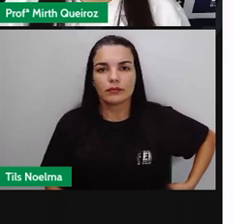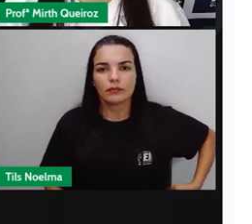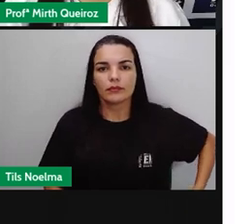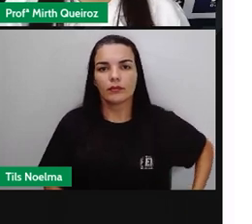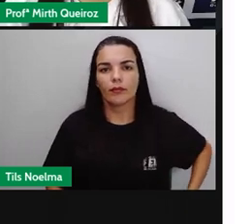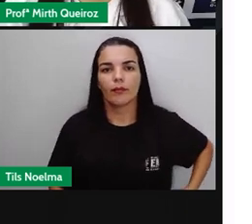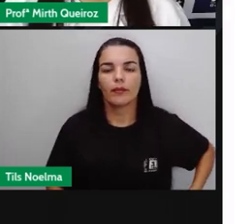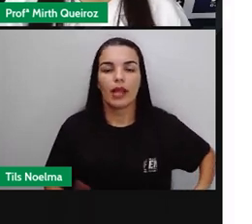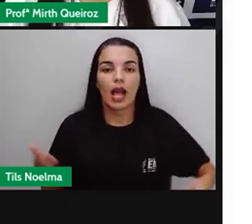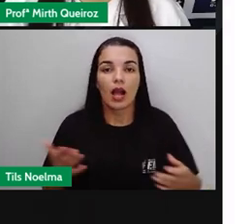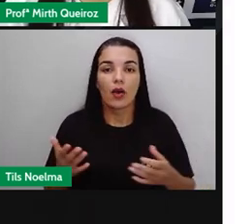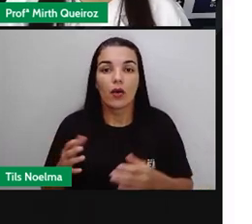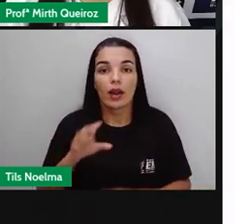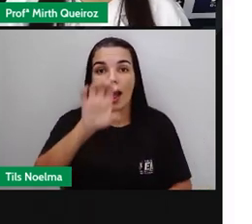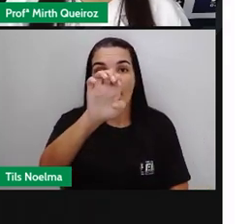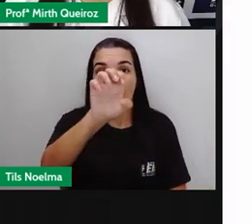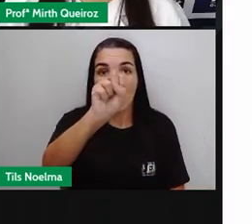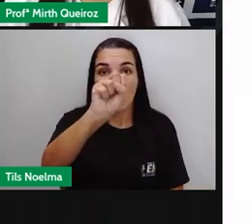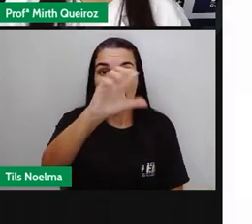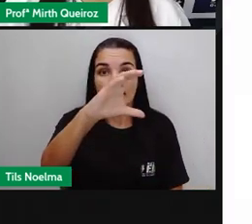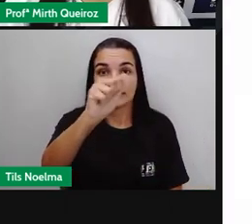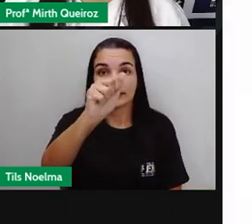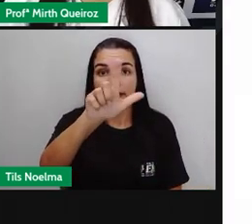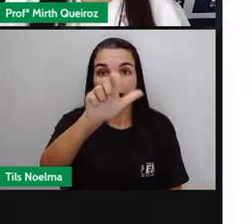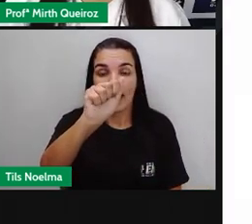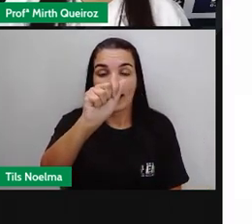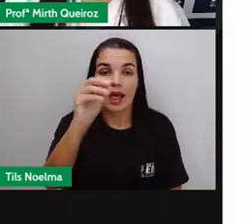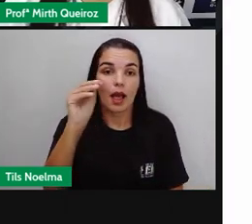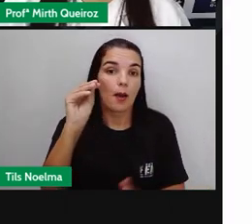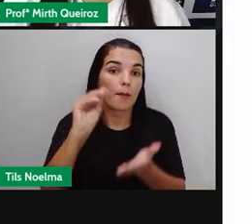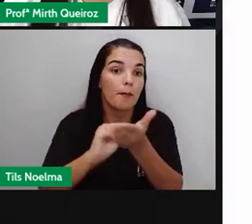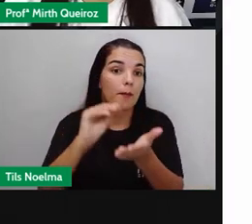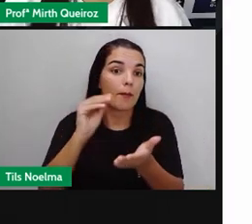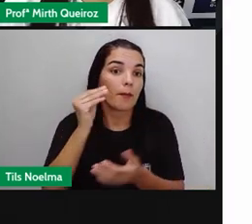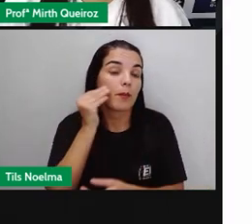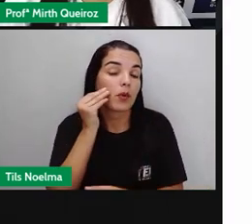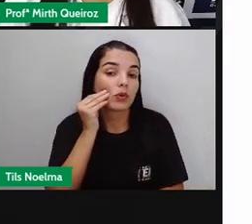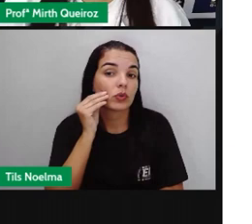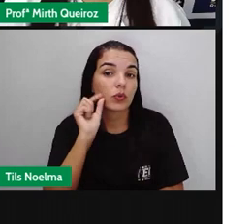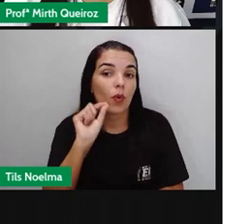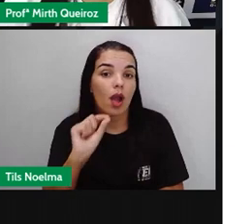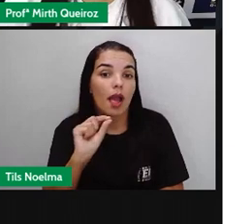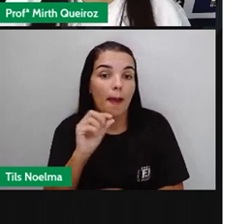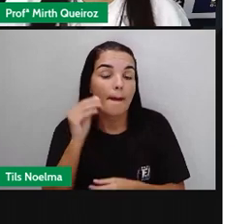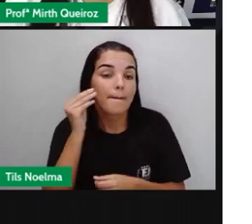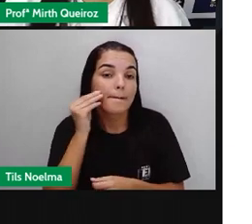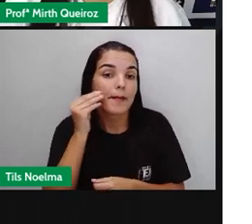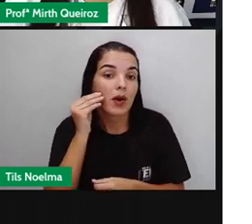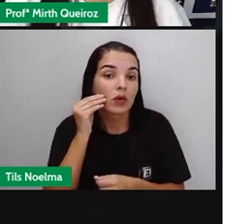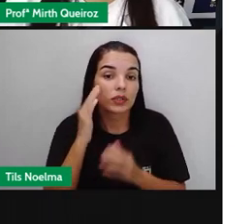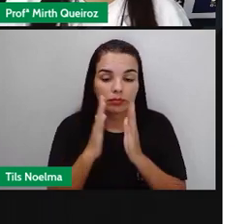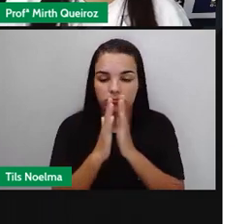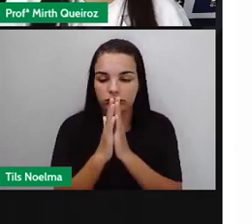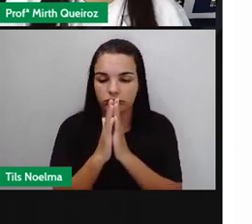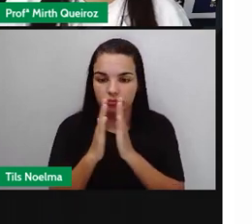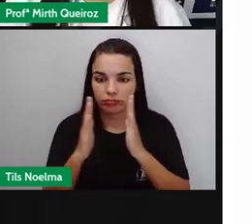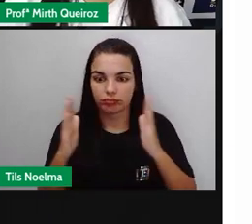A escala. A escala, ela indica a relação matemática entre o espaço real, como a Pró falou para vocês,